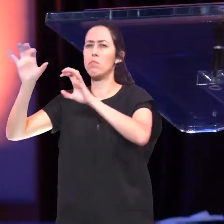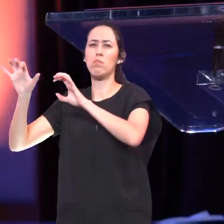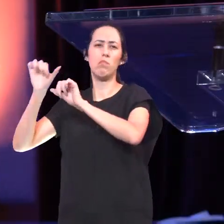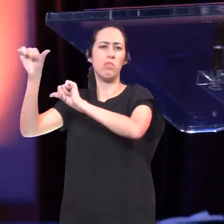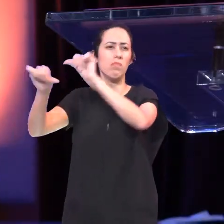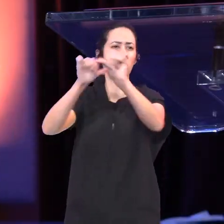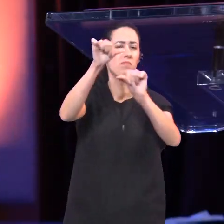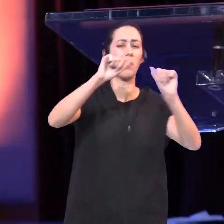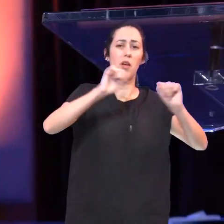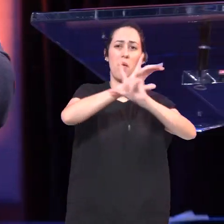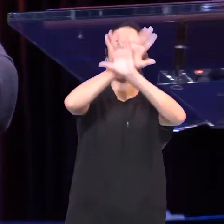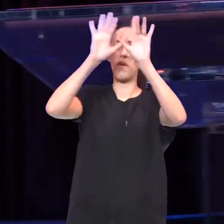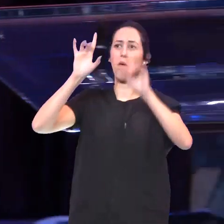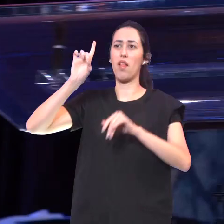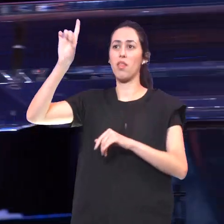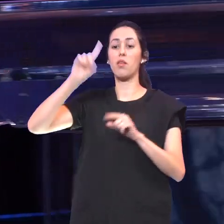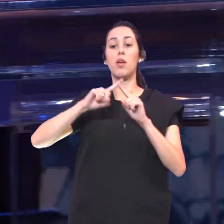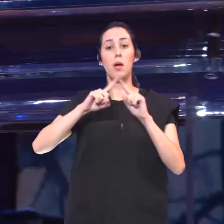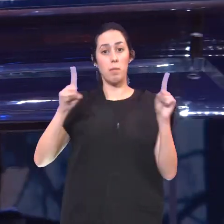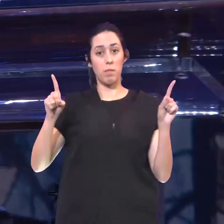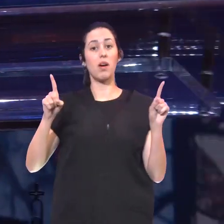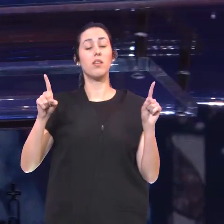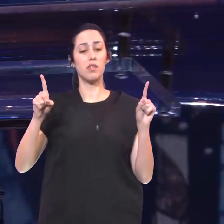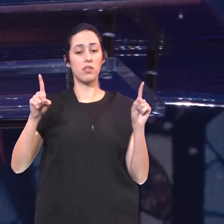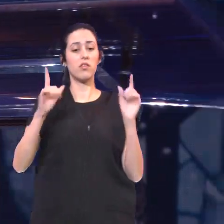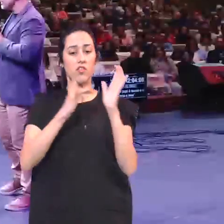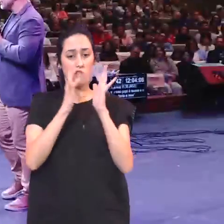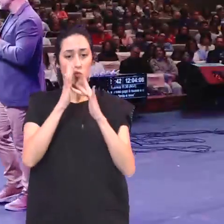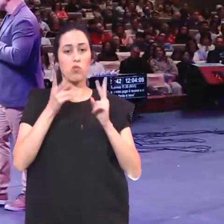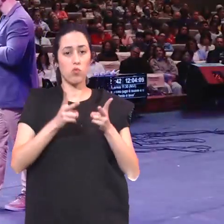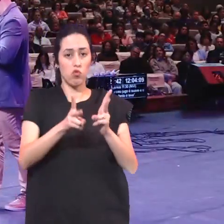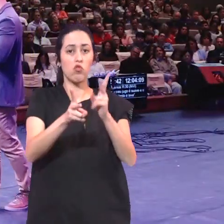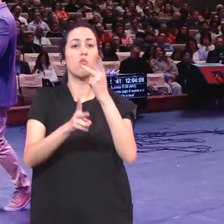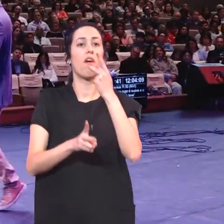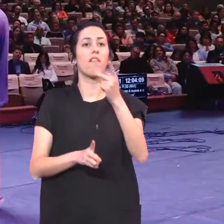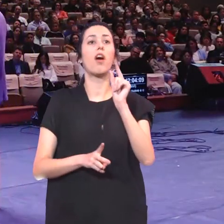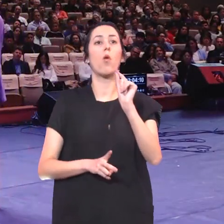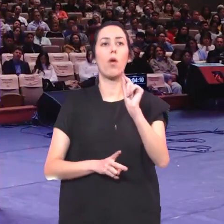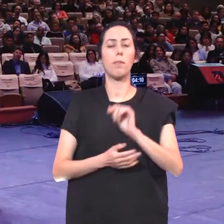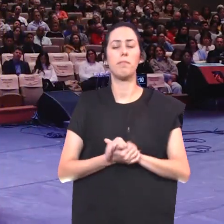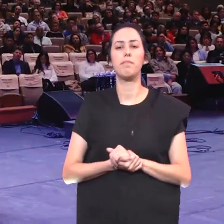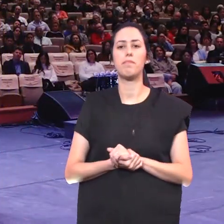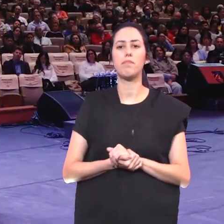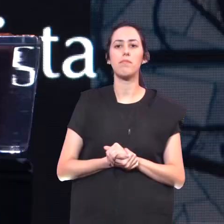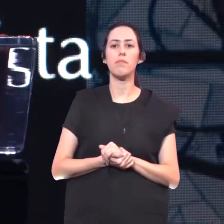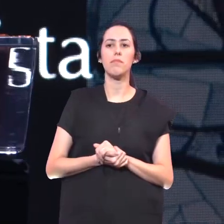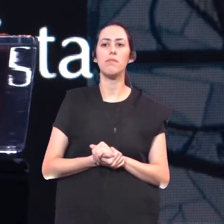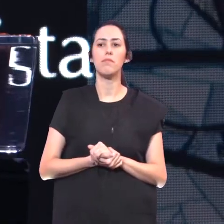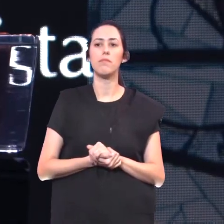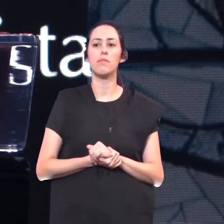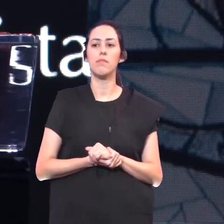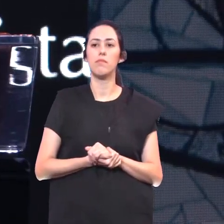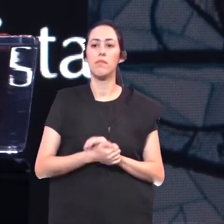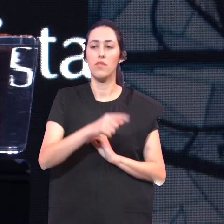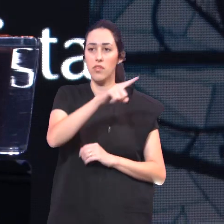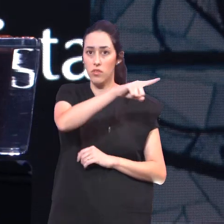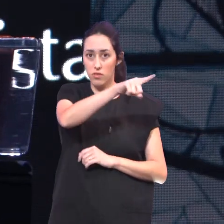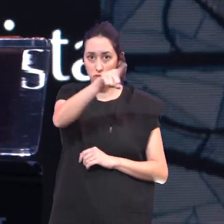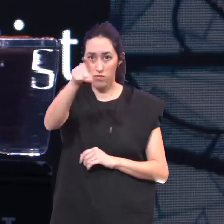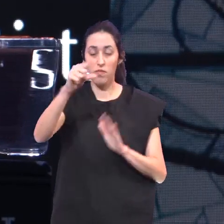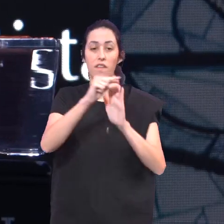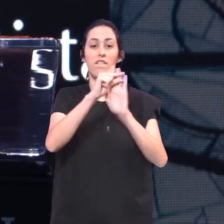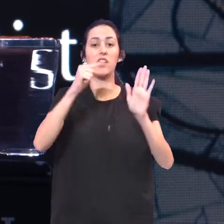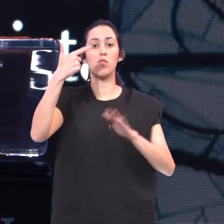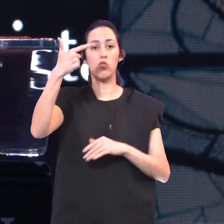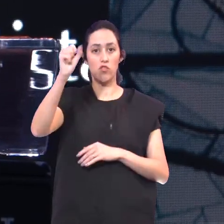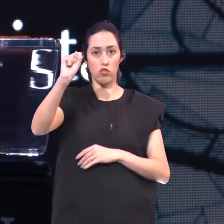Mas o Senhor Continua E Ele Disse assim Venham A mim Lá no verso